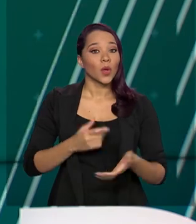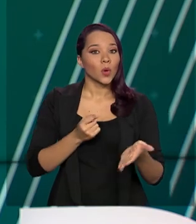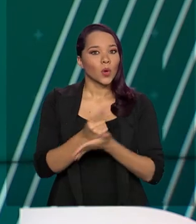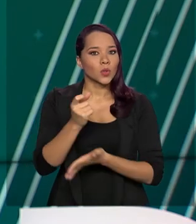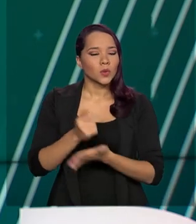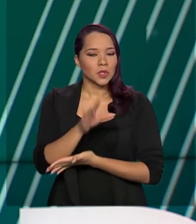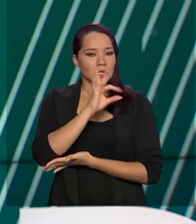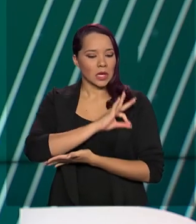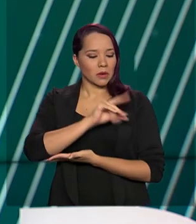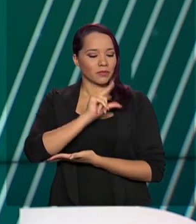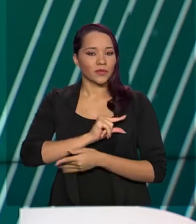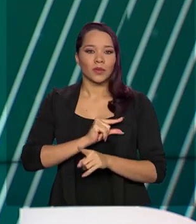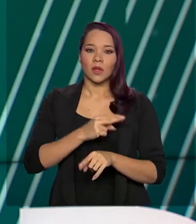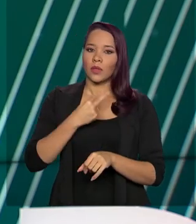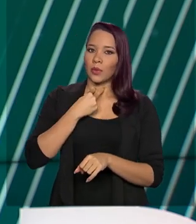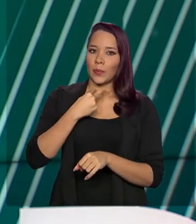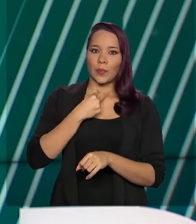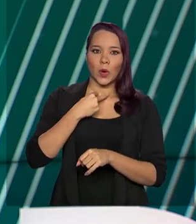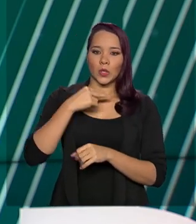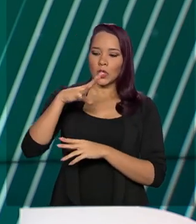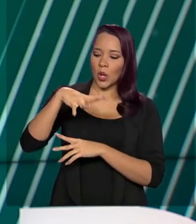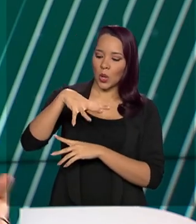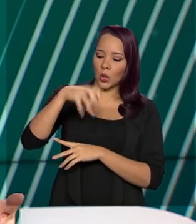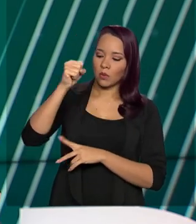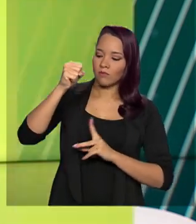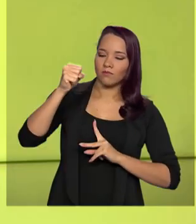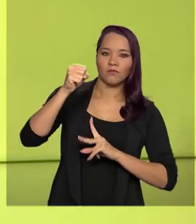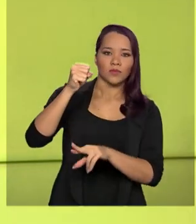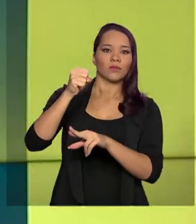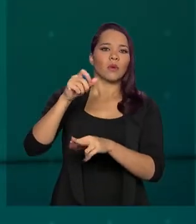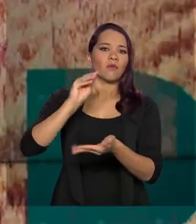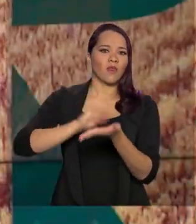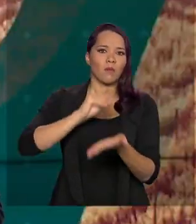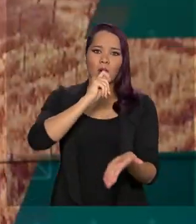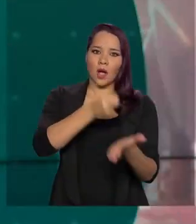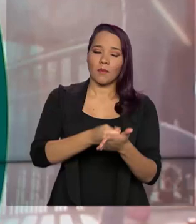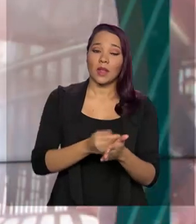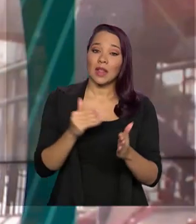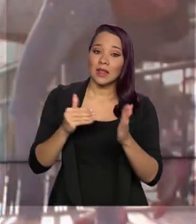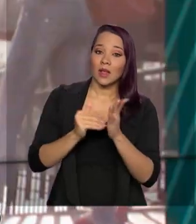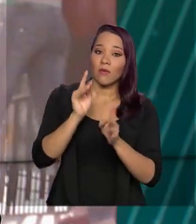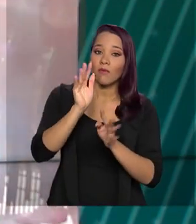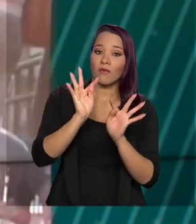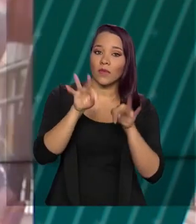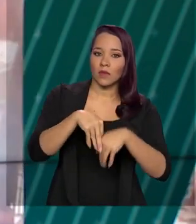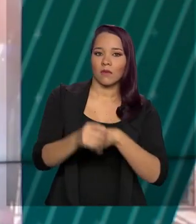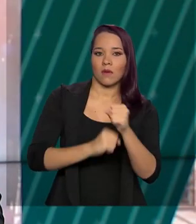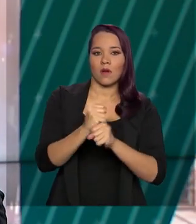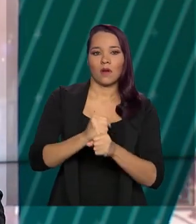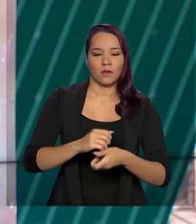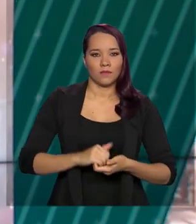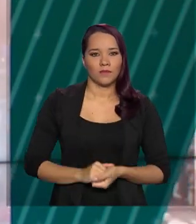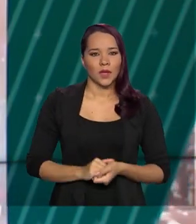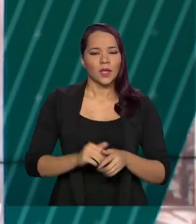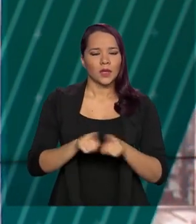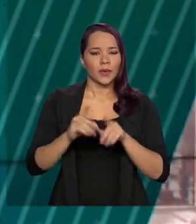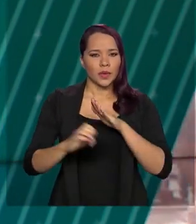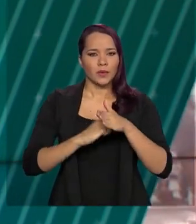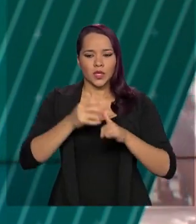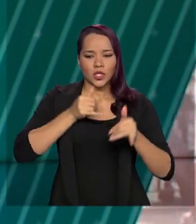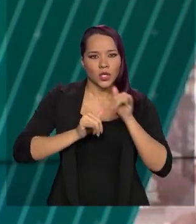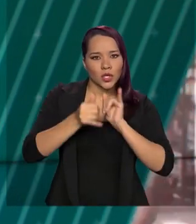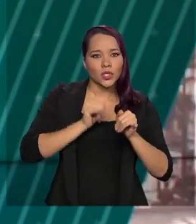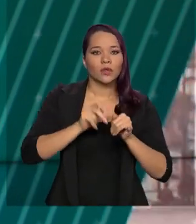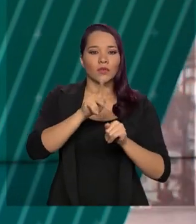de baixa renda não poderão ter a luz cortada por falta de pagamento até o final do ano. E as distribuidoras de energia vão